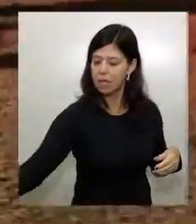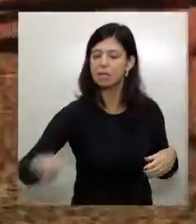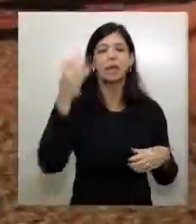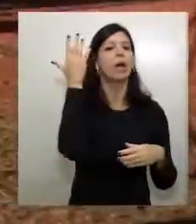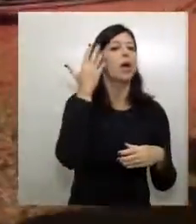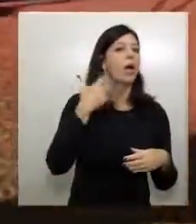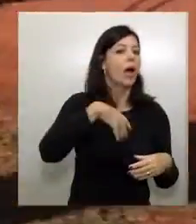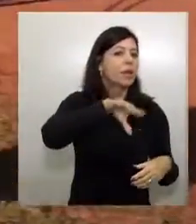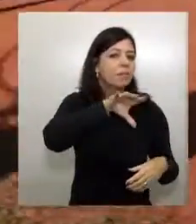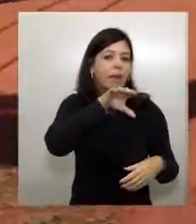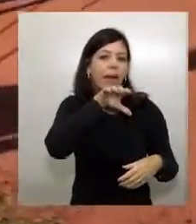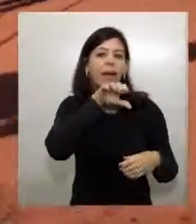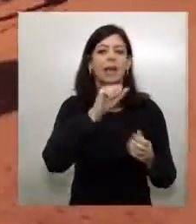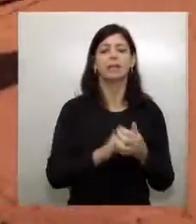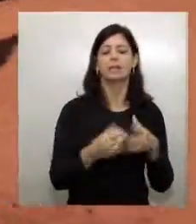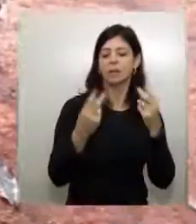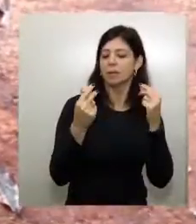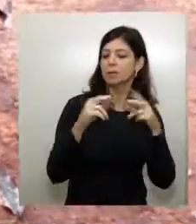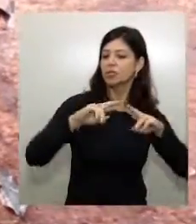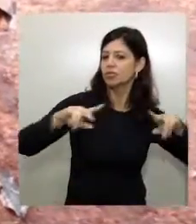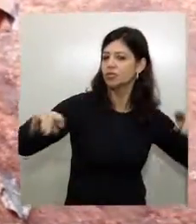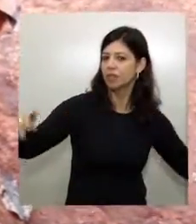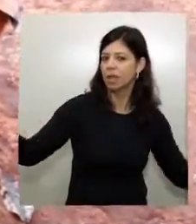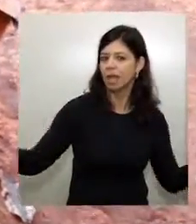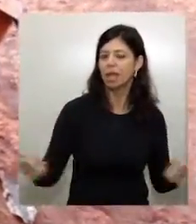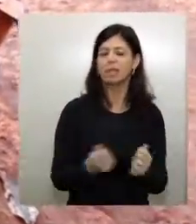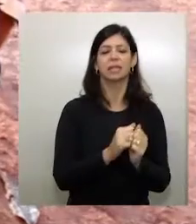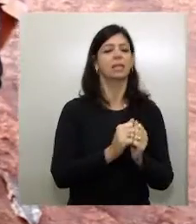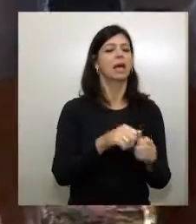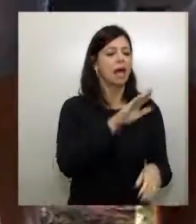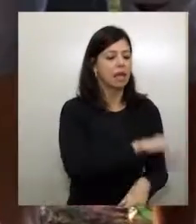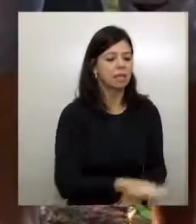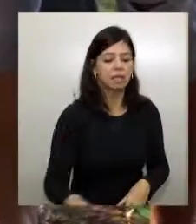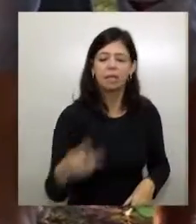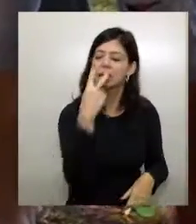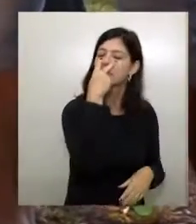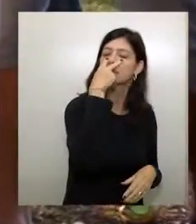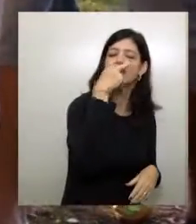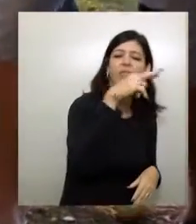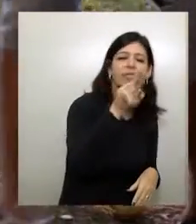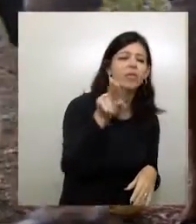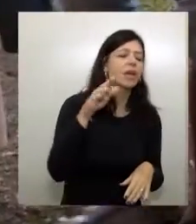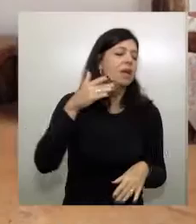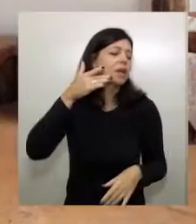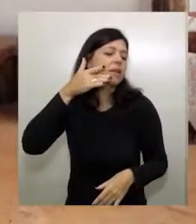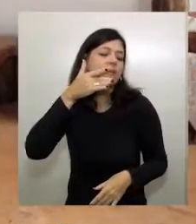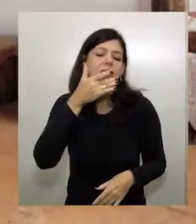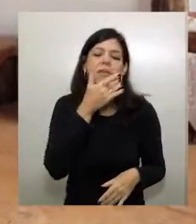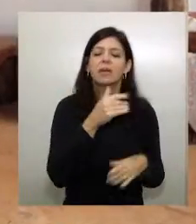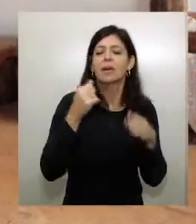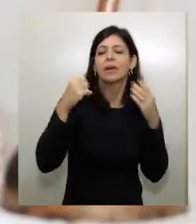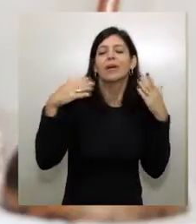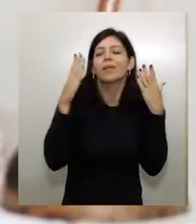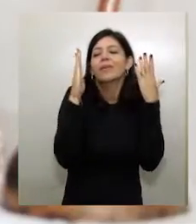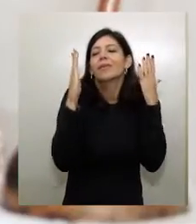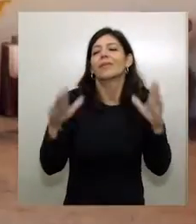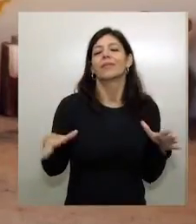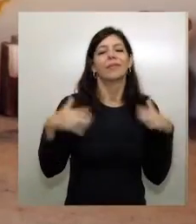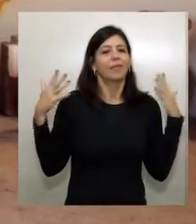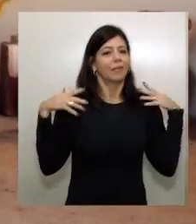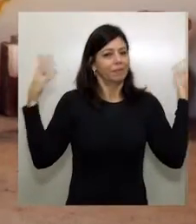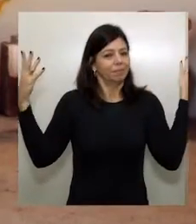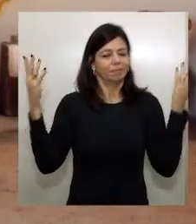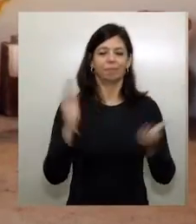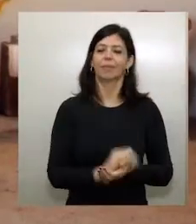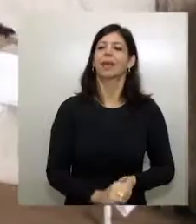mini fazenda, com plantel de mini animais variados para encantar os pequenos. sincretismo religioso